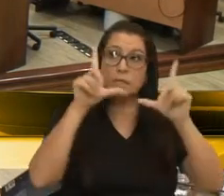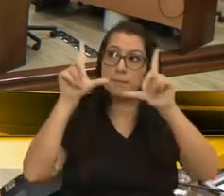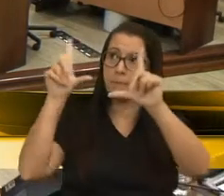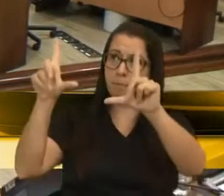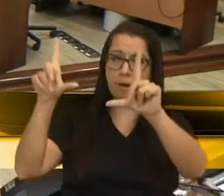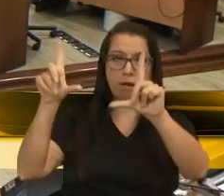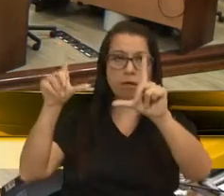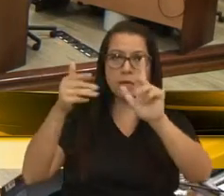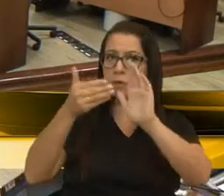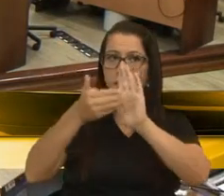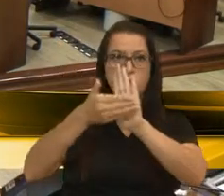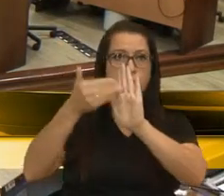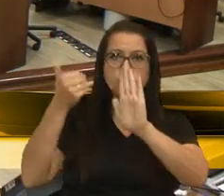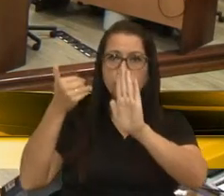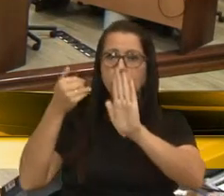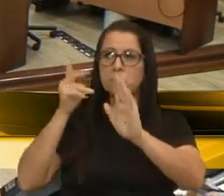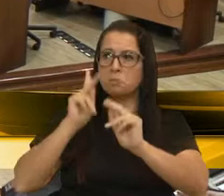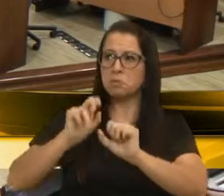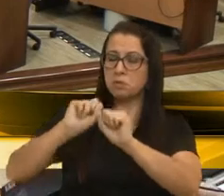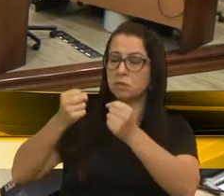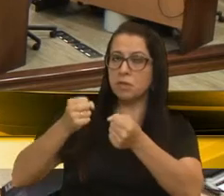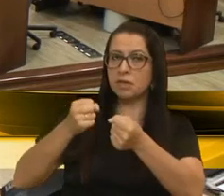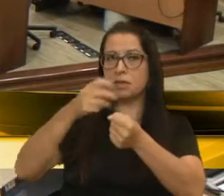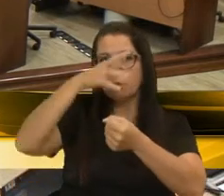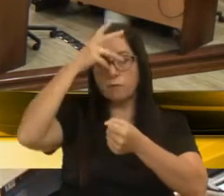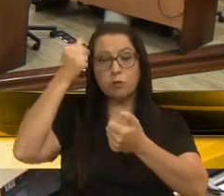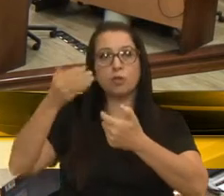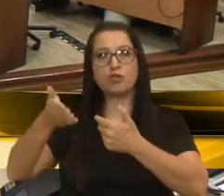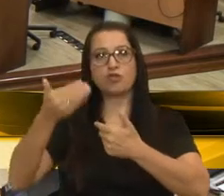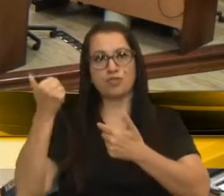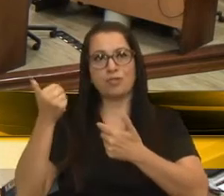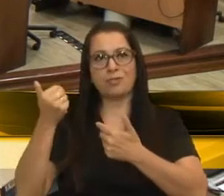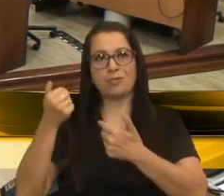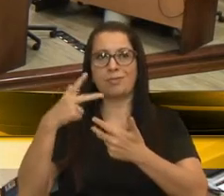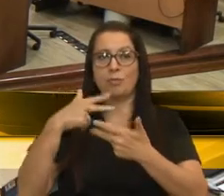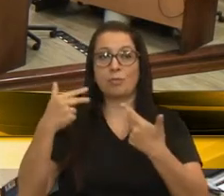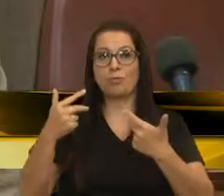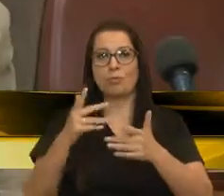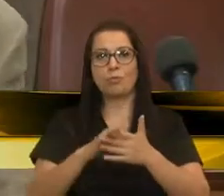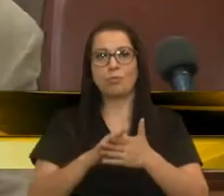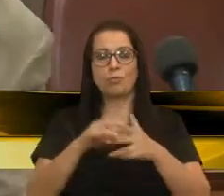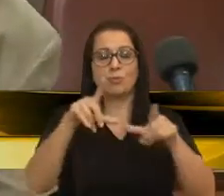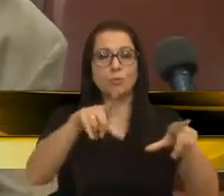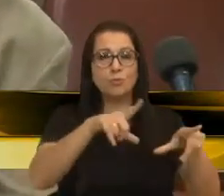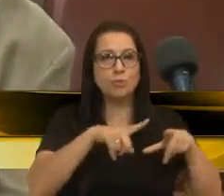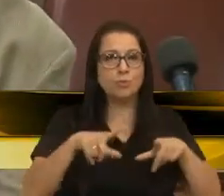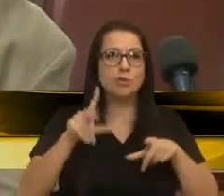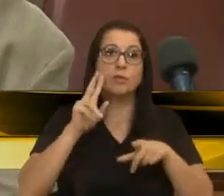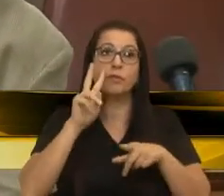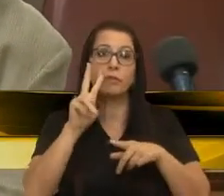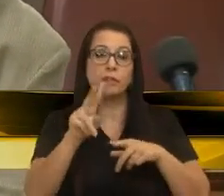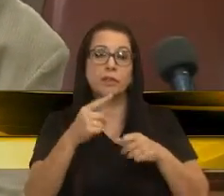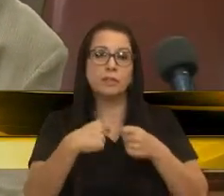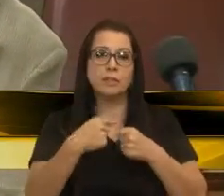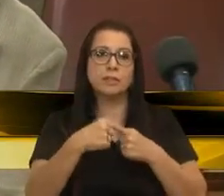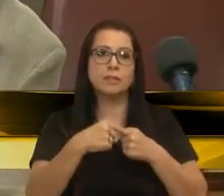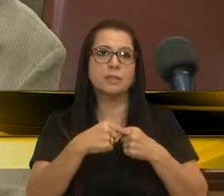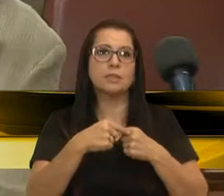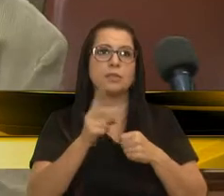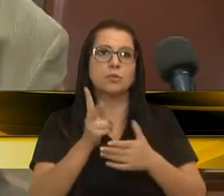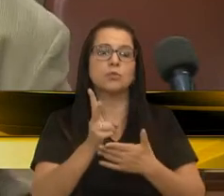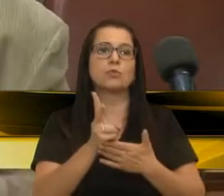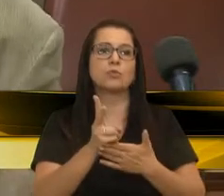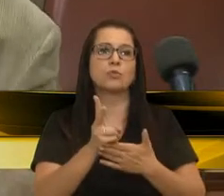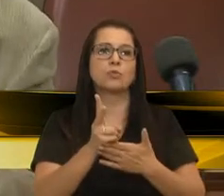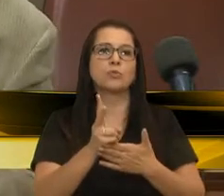não foram retiradas por Vandons, né? Foi o executivo que tirou. Então, em alguns locais que a gente foi verificar aqui na cidade, continua